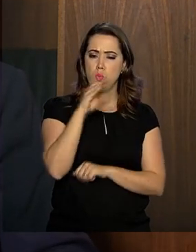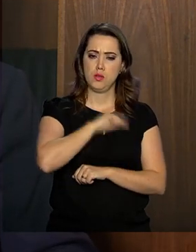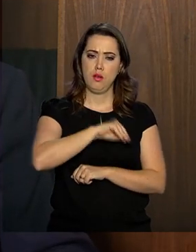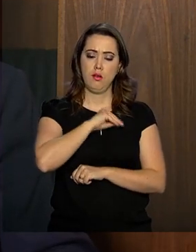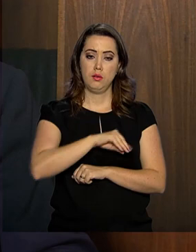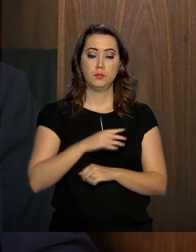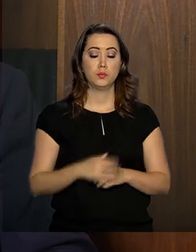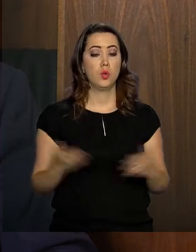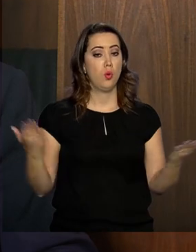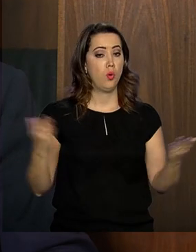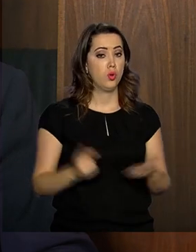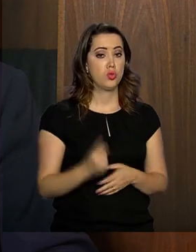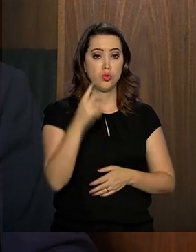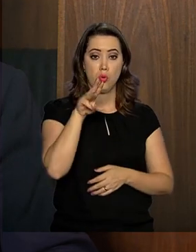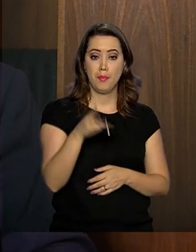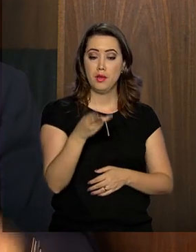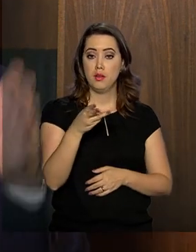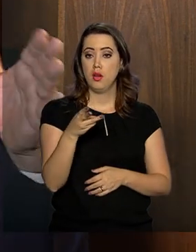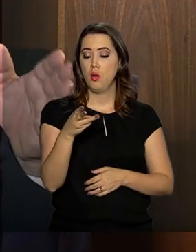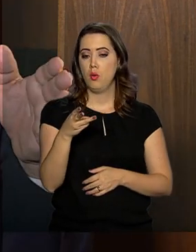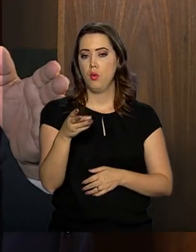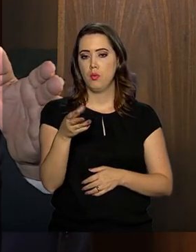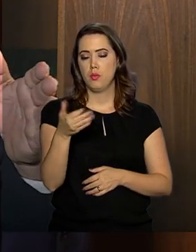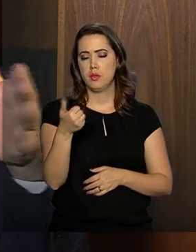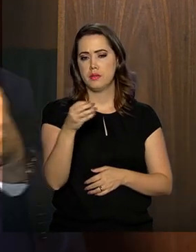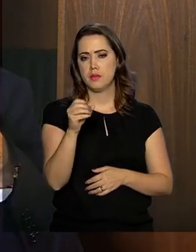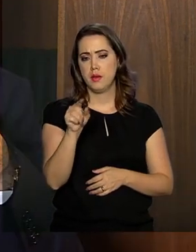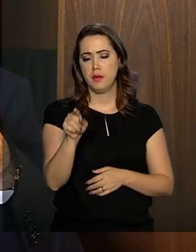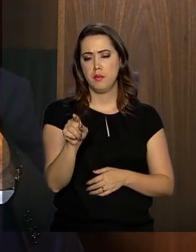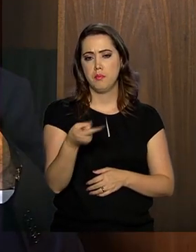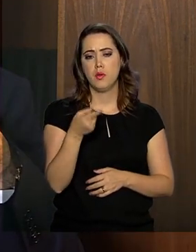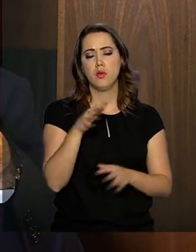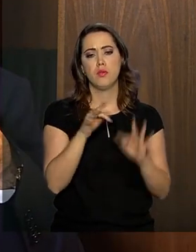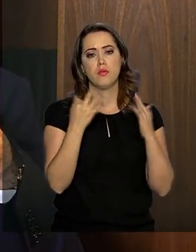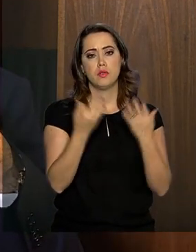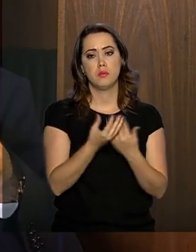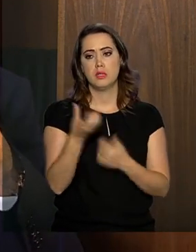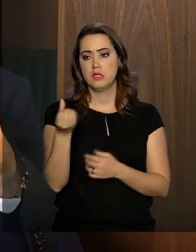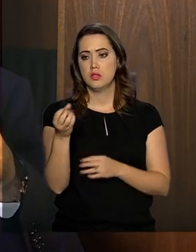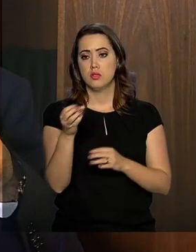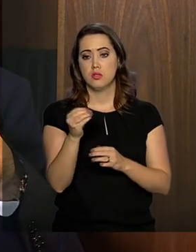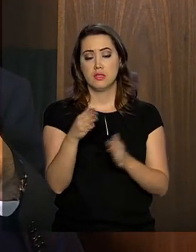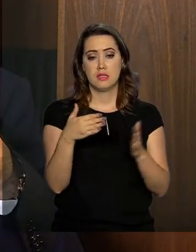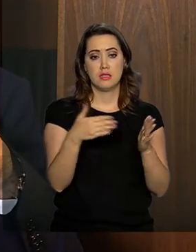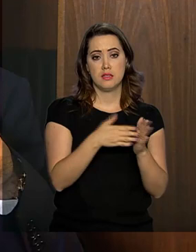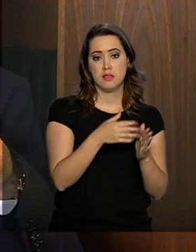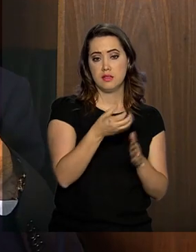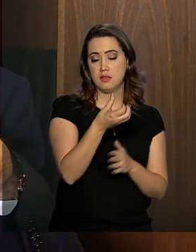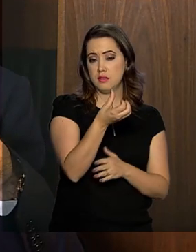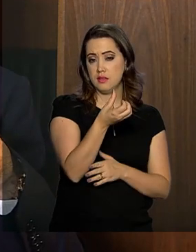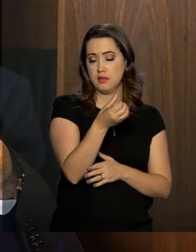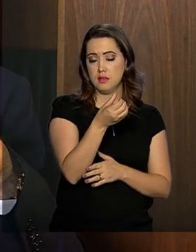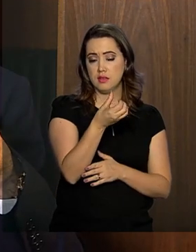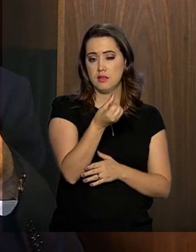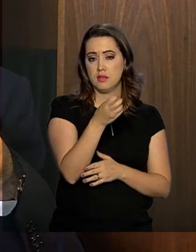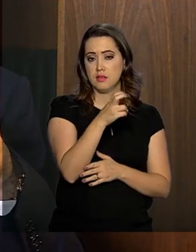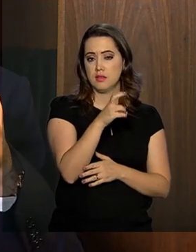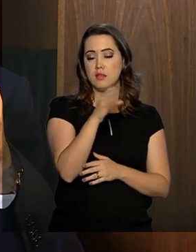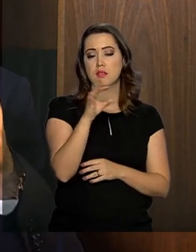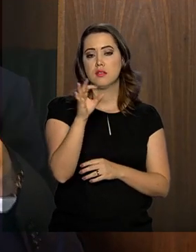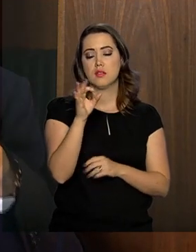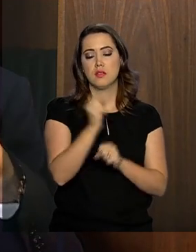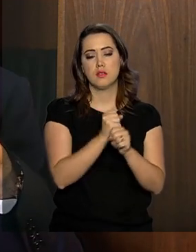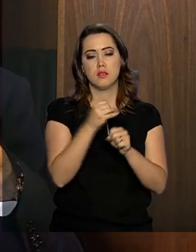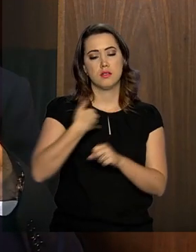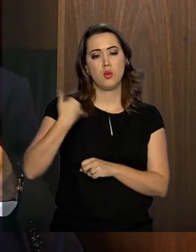hoje, milhão e cem mil famílias, nessa faixa de 60 a 65 anos, recebem Bolsa Família, na razão de R